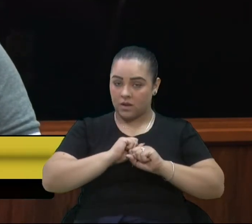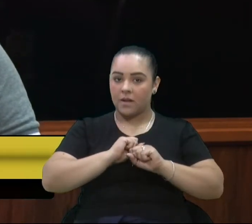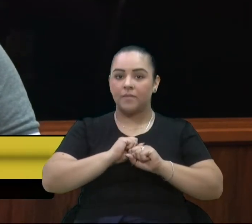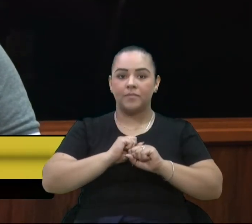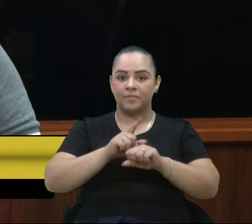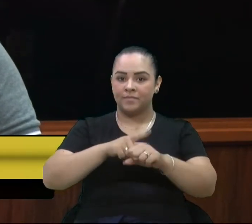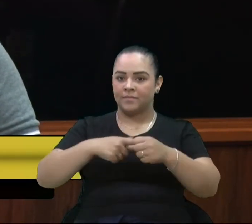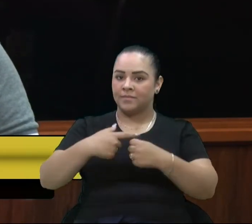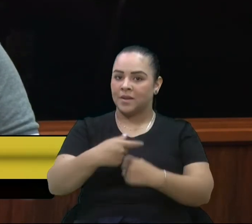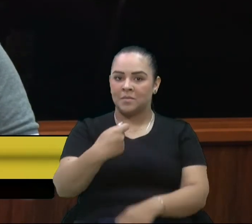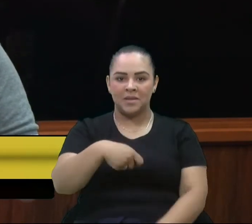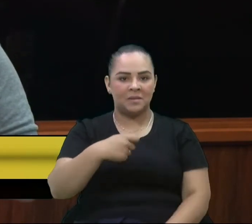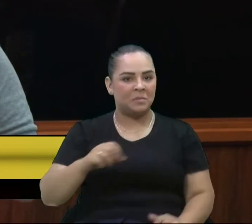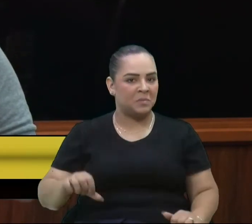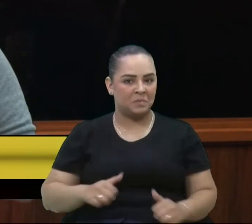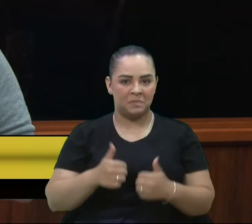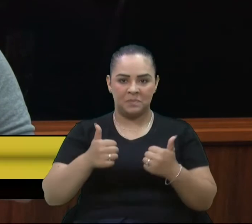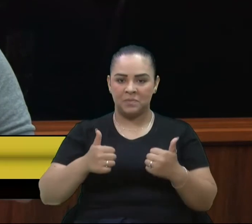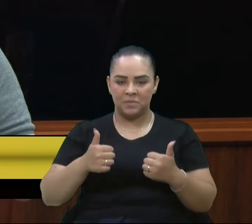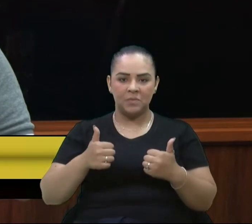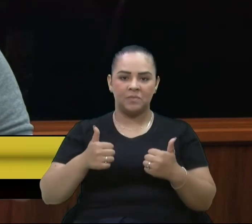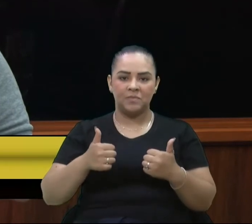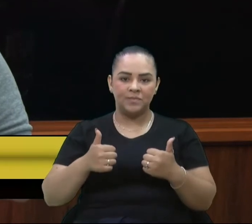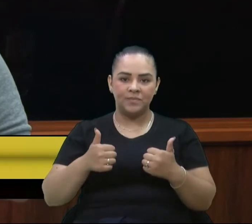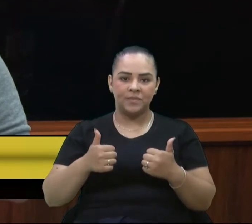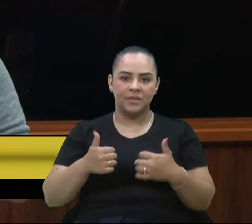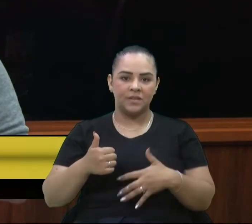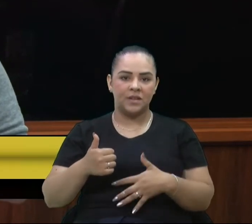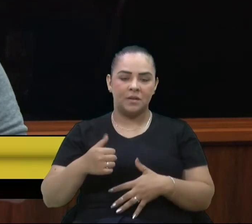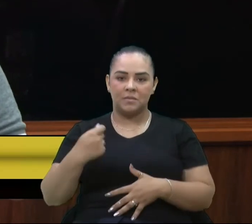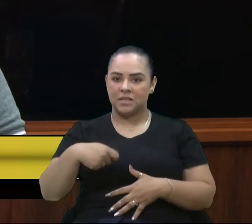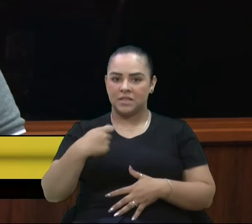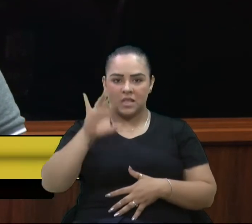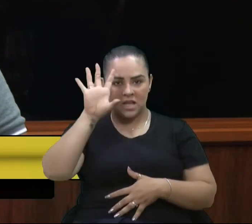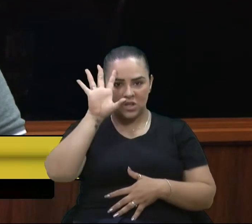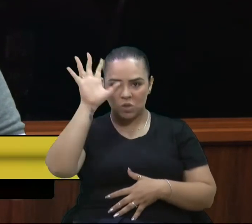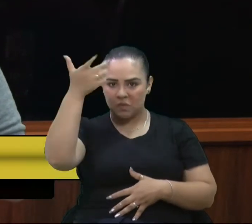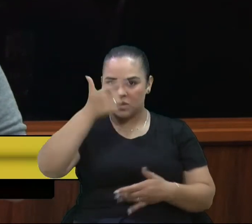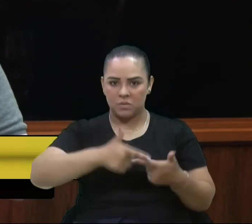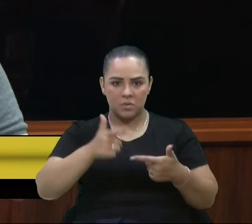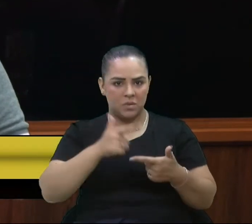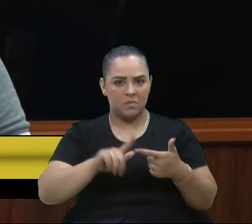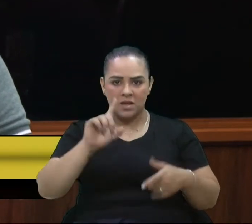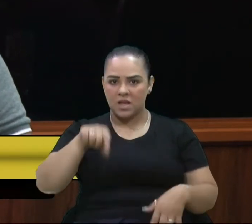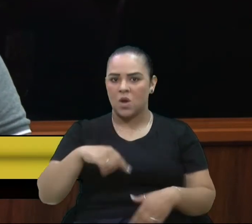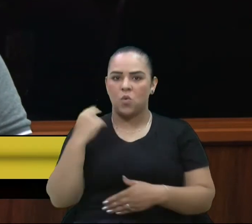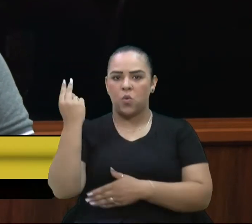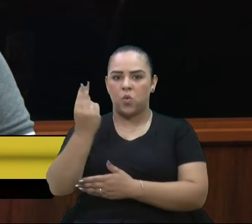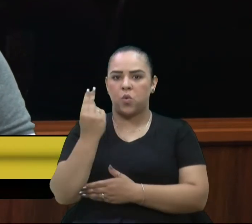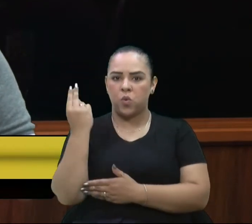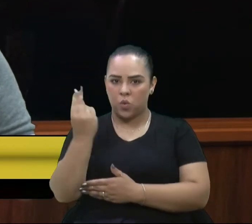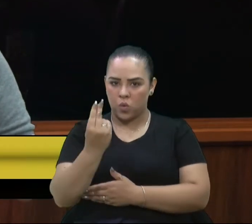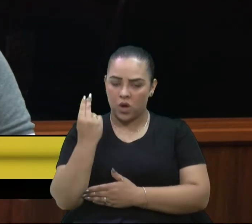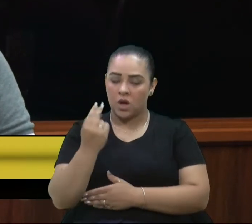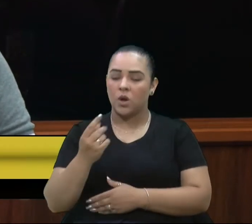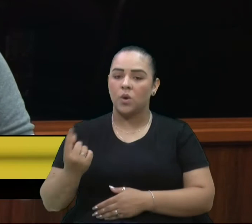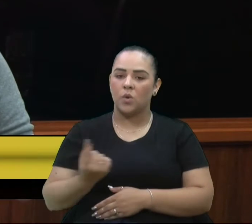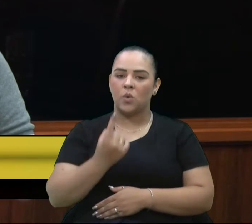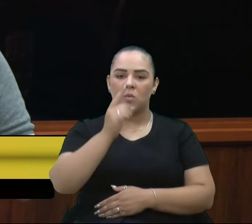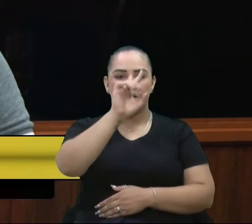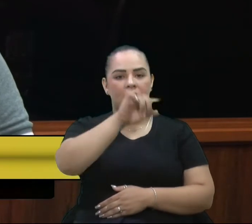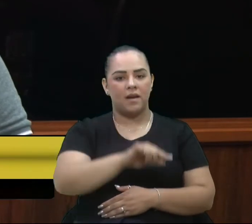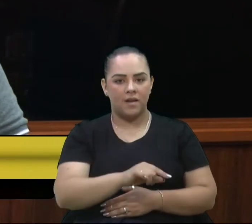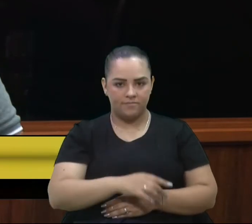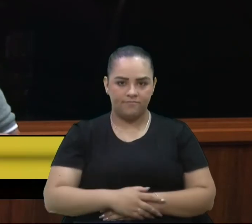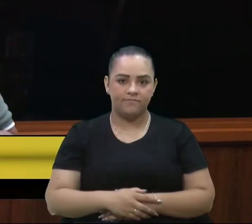respostas para resolver esse problema e essas respostas são urgentes. Uma delas é